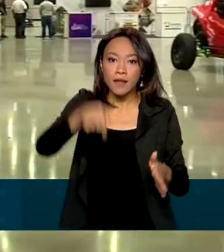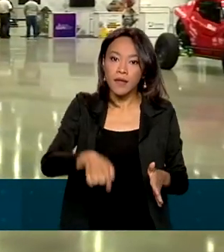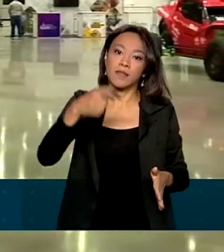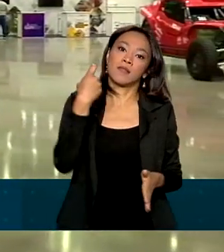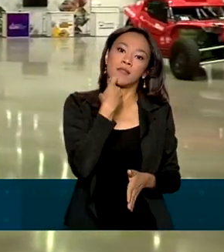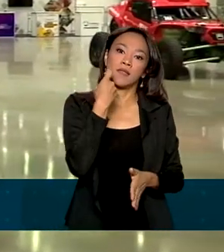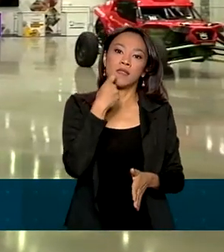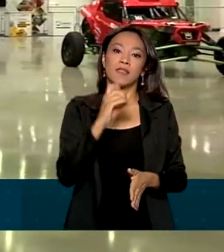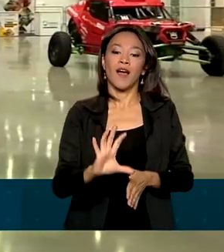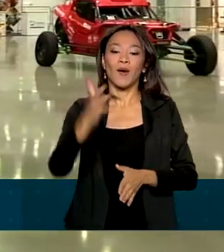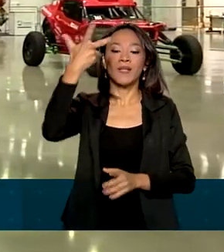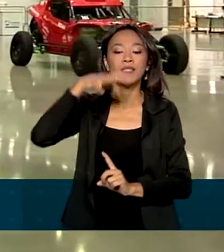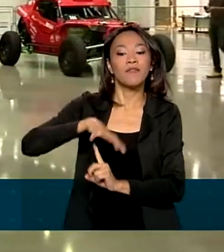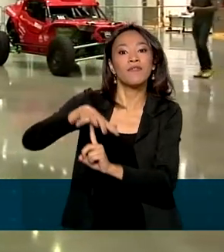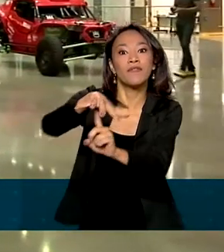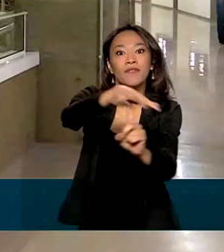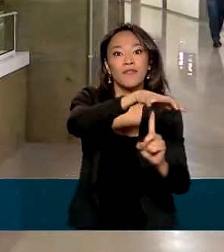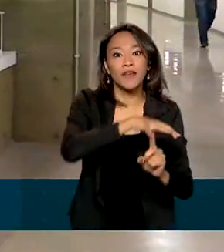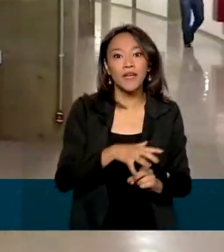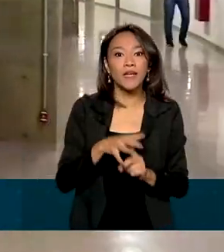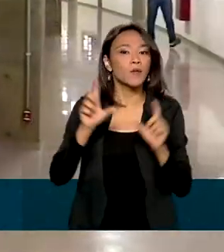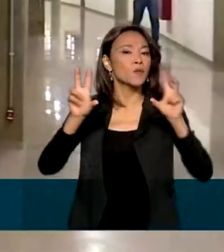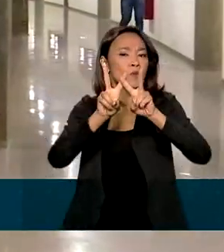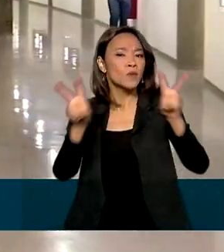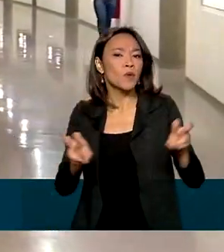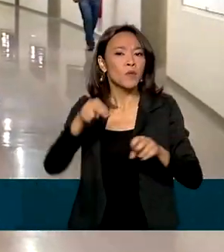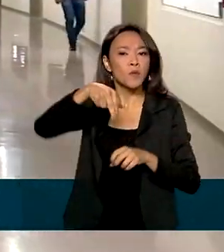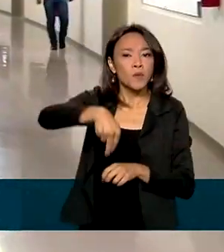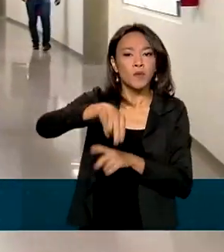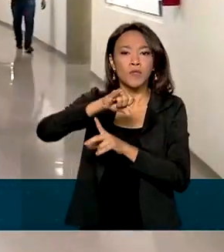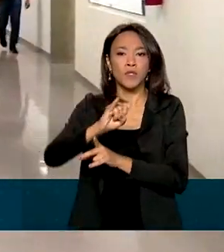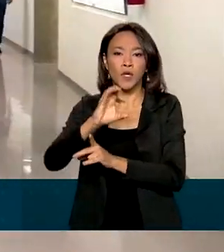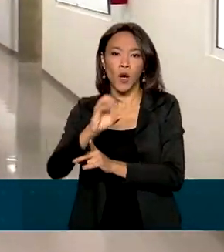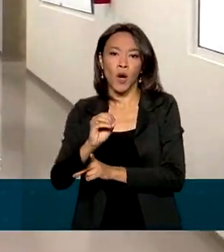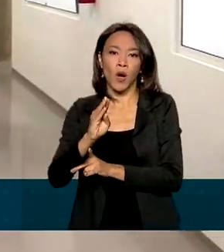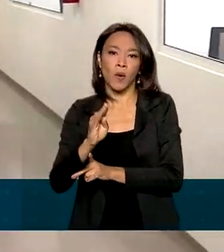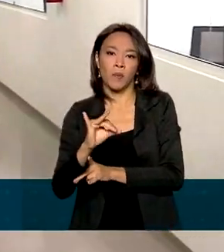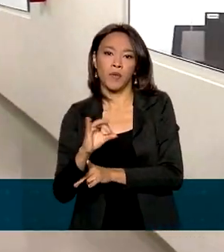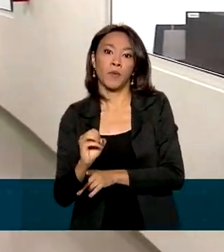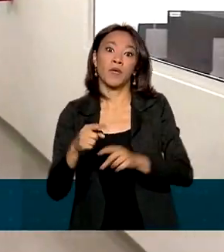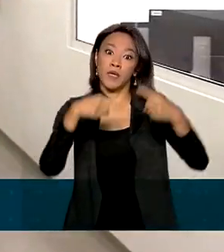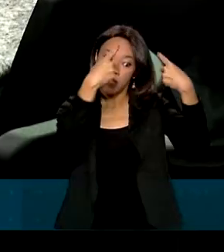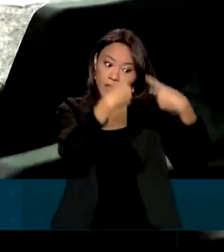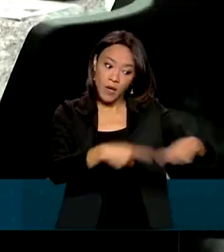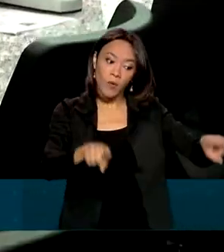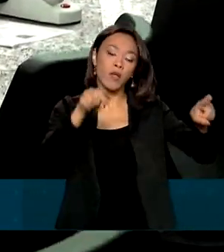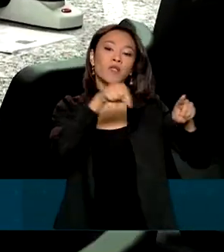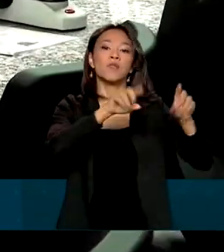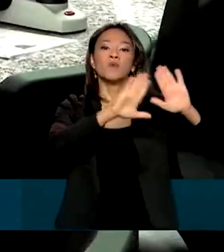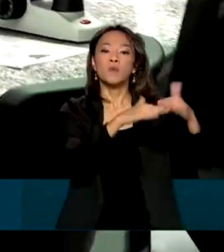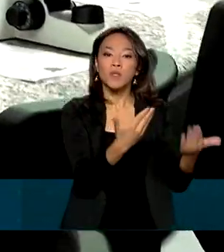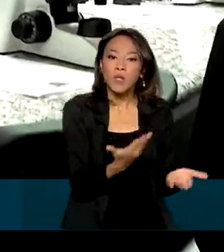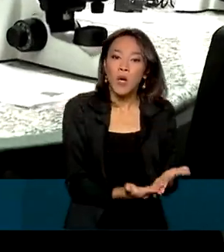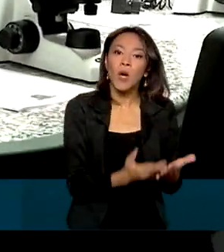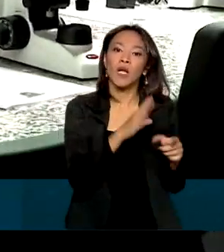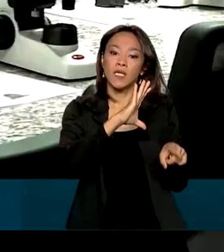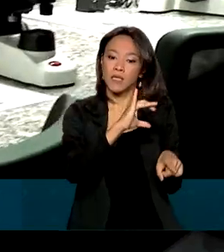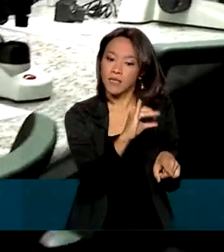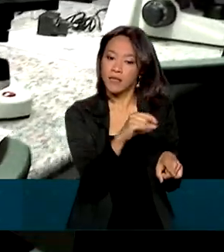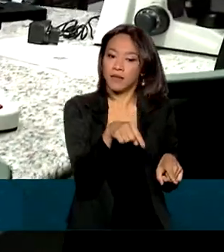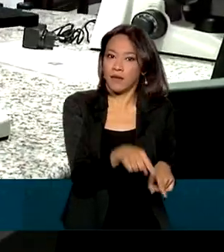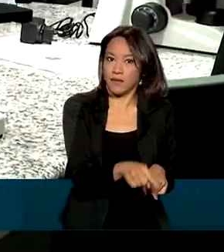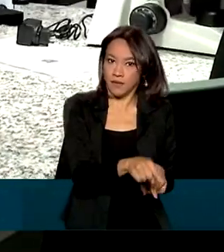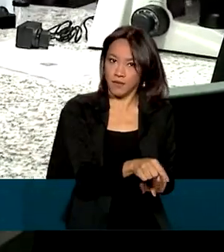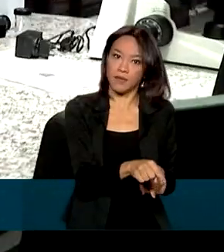a Feira Brasileira do Nióbio e a inauguração da Escola de Ciências Ilum, também ligada ao CNPEN